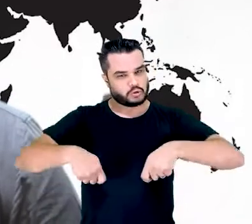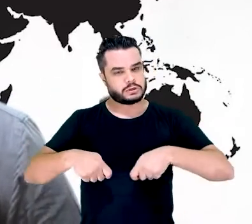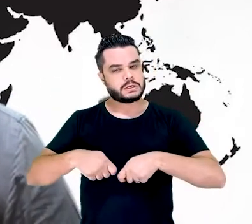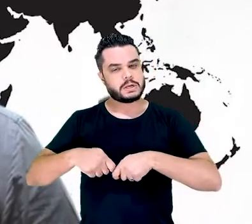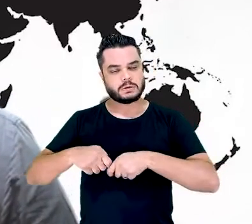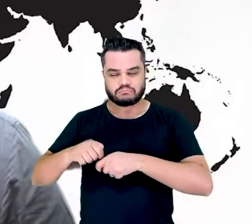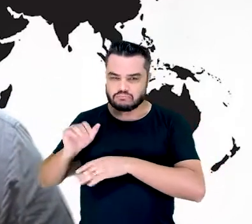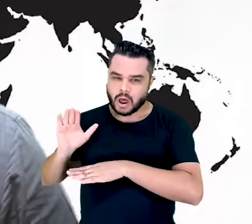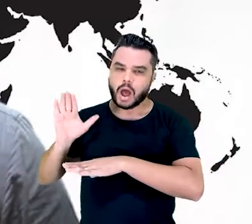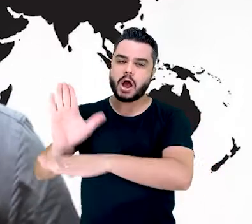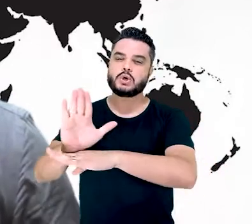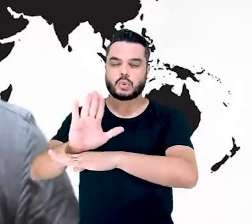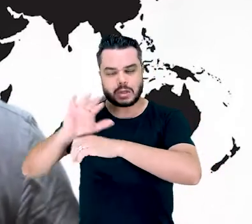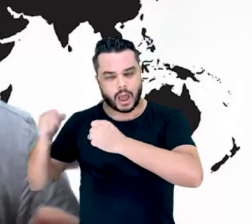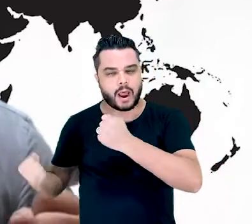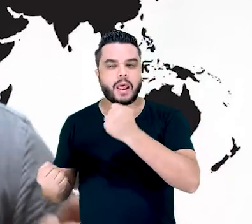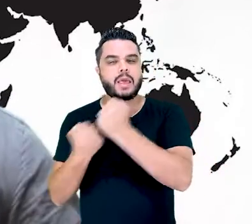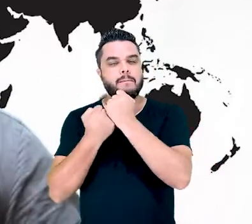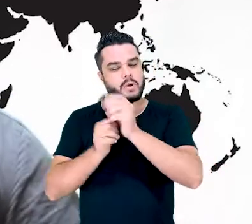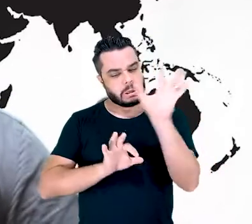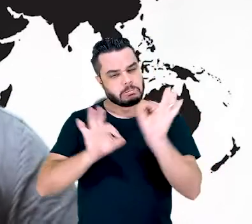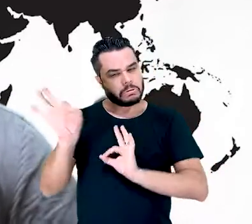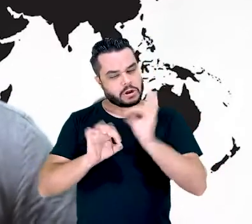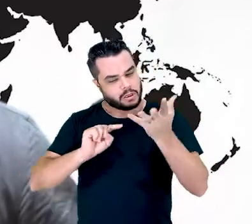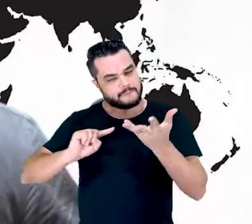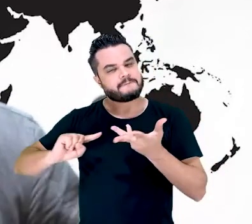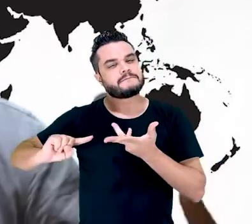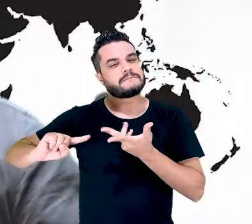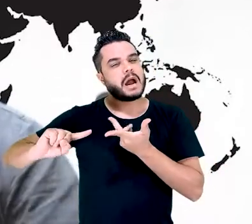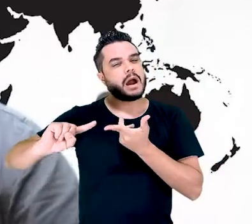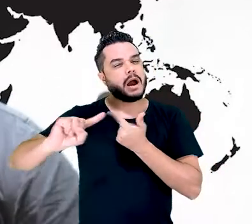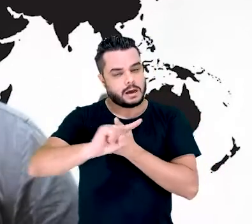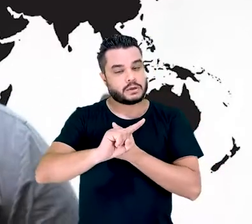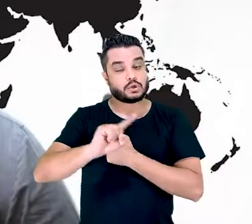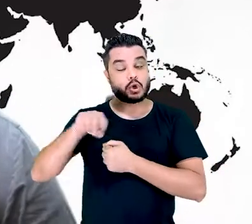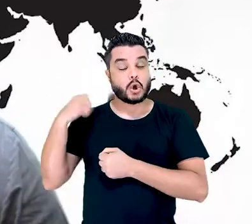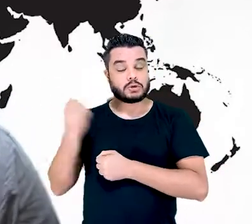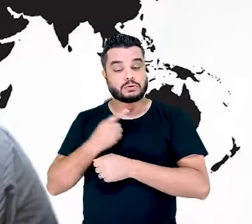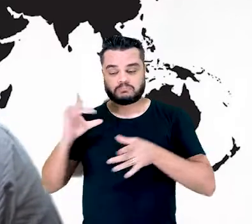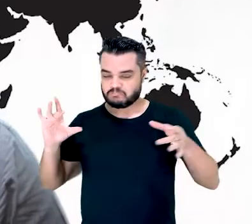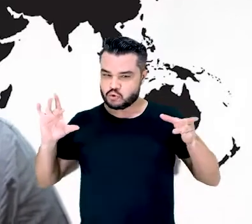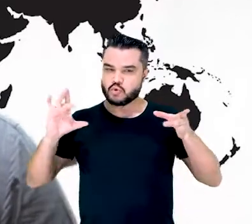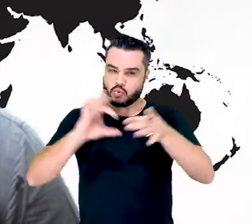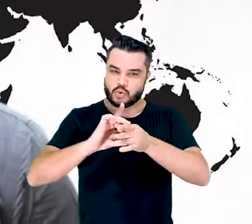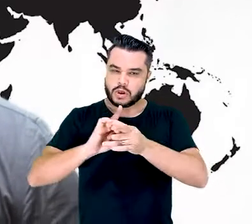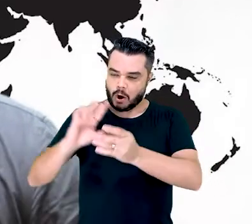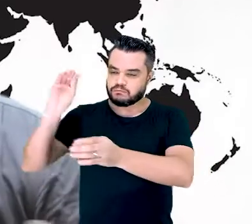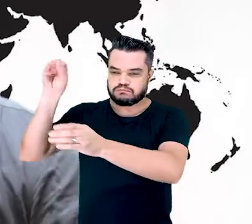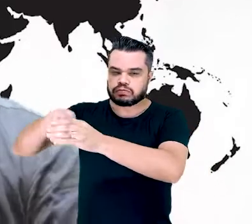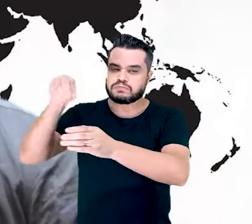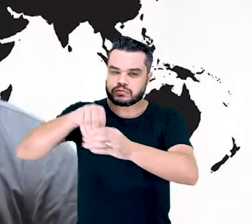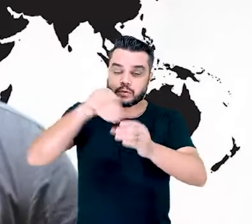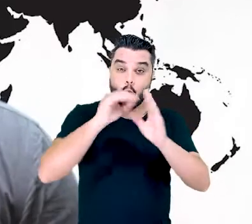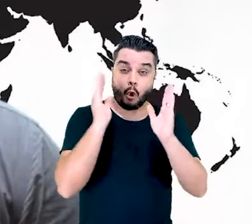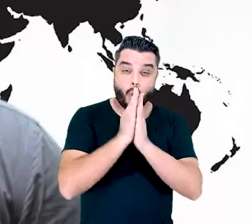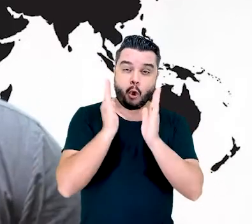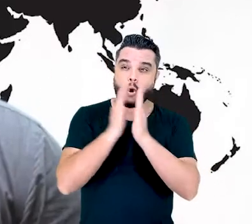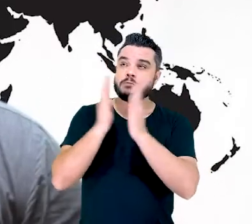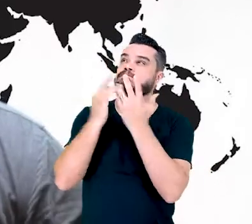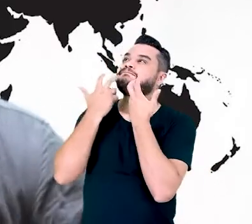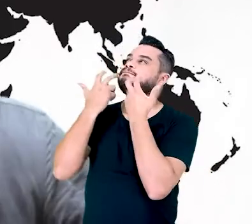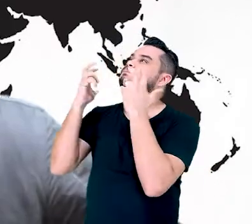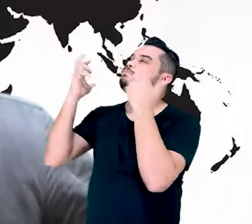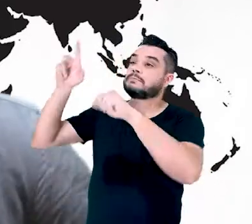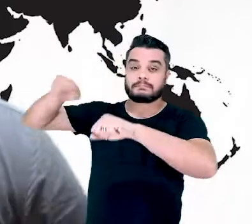possamos estar com as mãos dadas, contribuindo, orando e clamando pelas nações